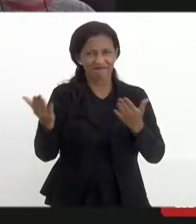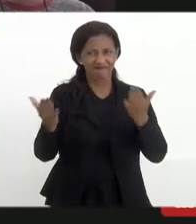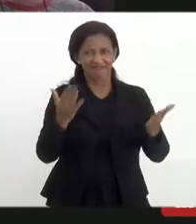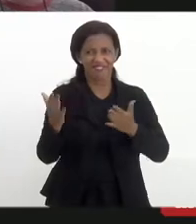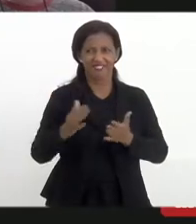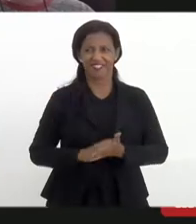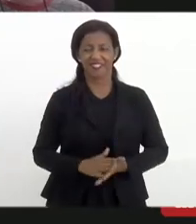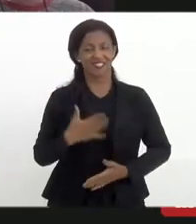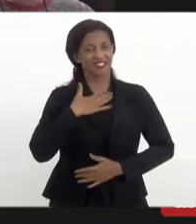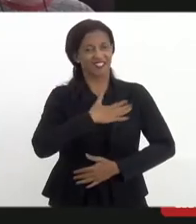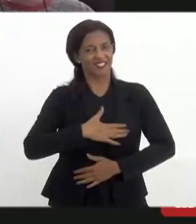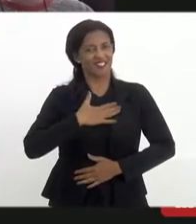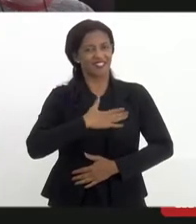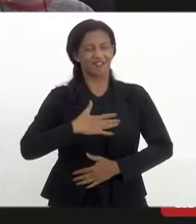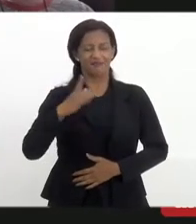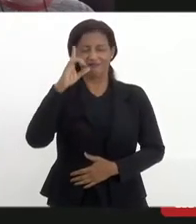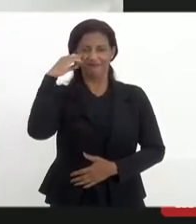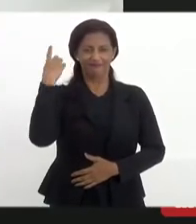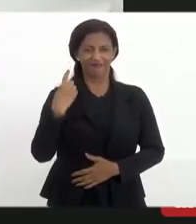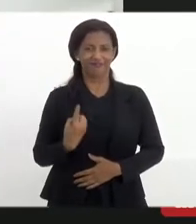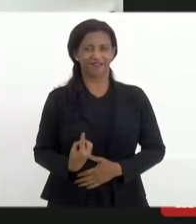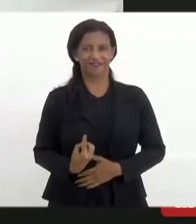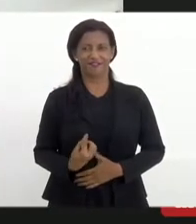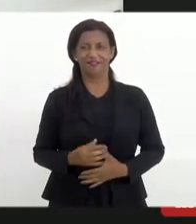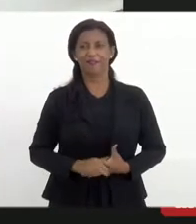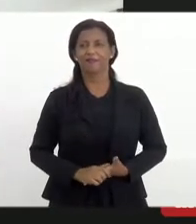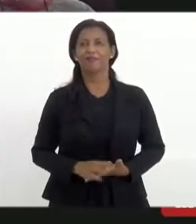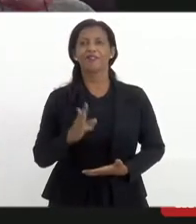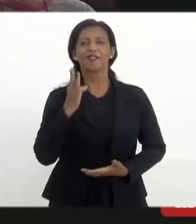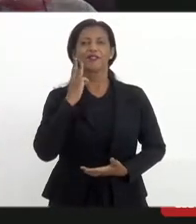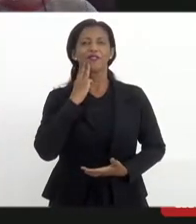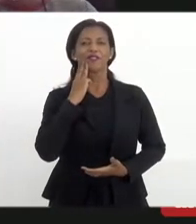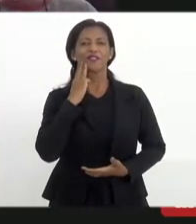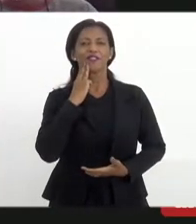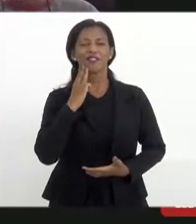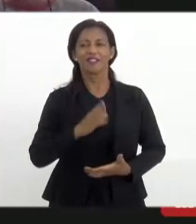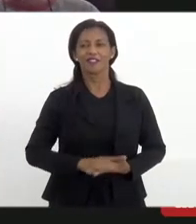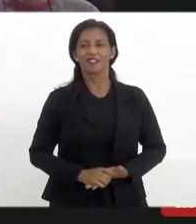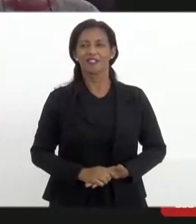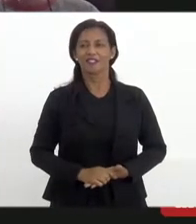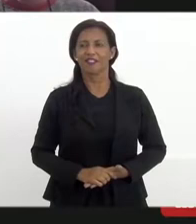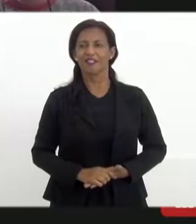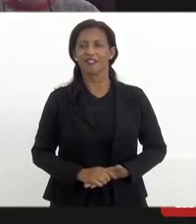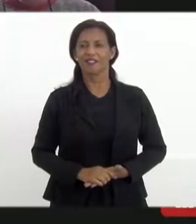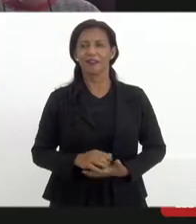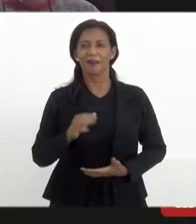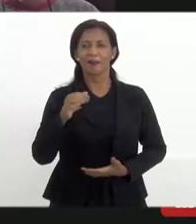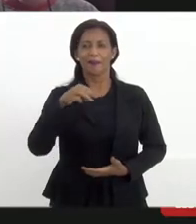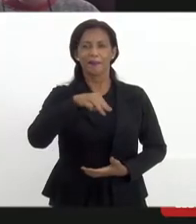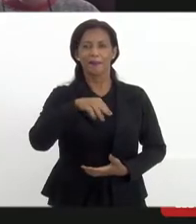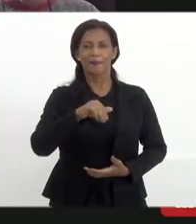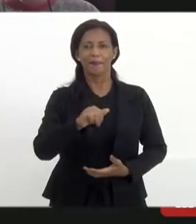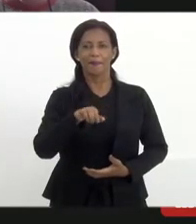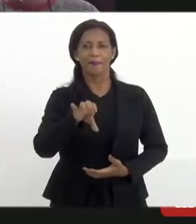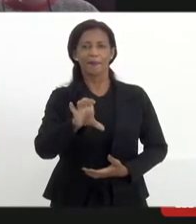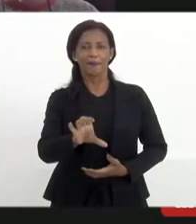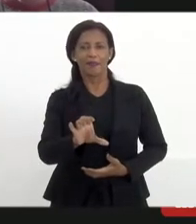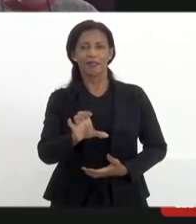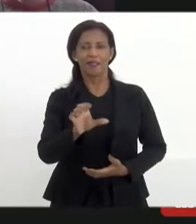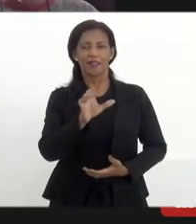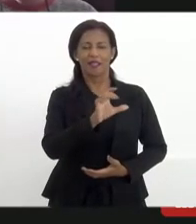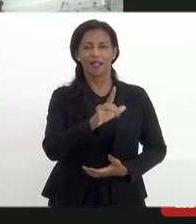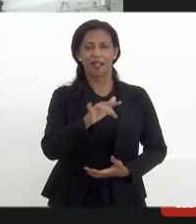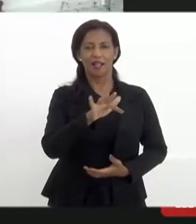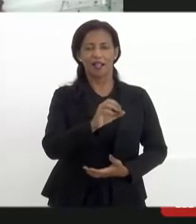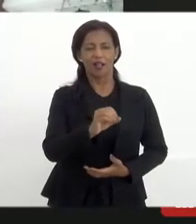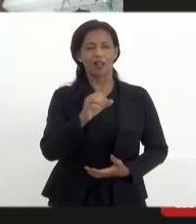Satisfação, Dani, Monteiro, Valdeck, Carneiro, Carlos Mink, Cláudio Salles,